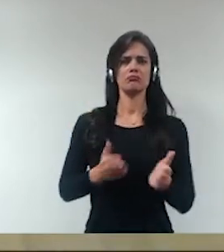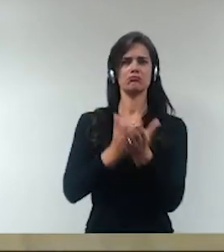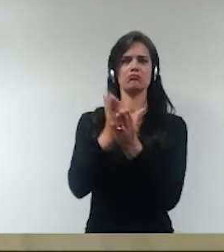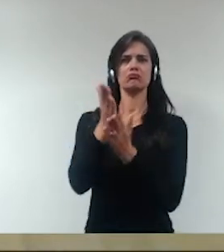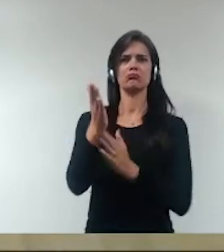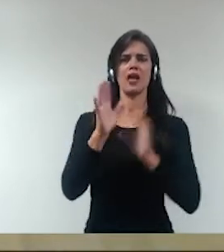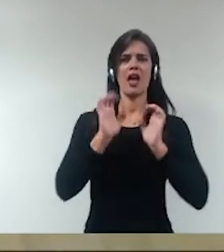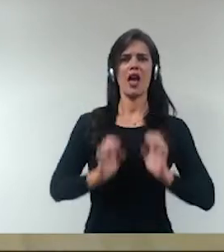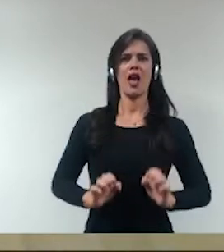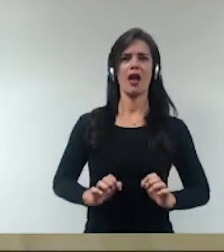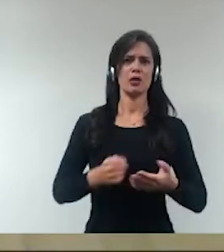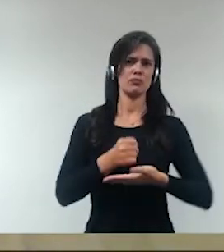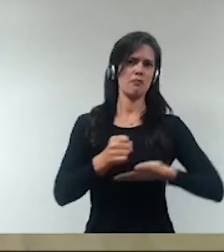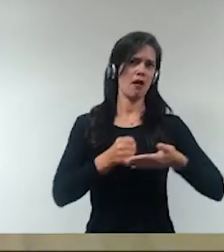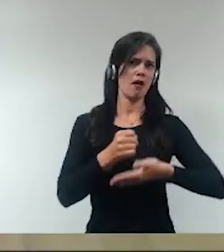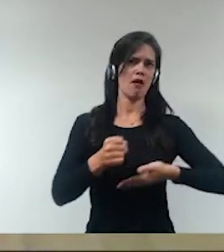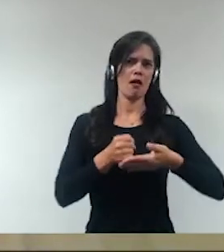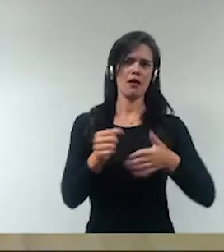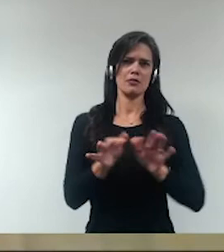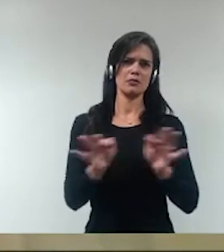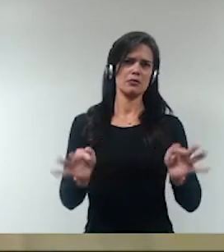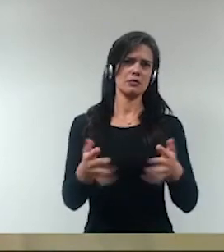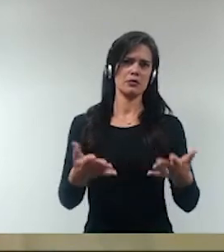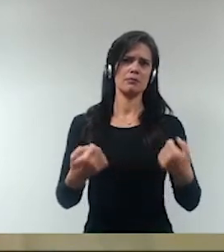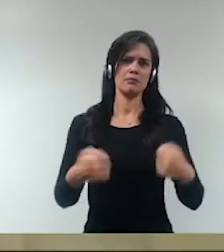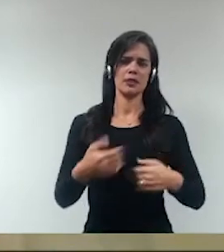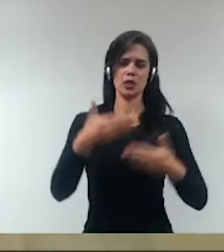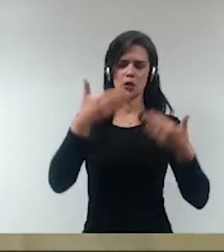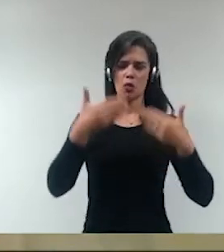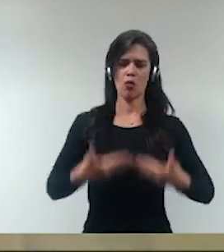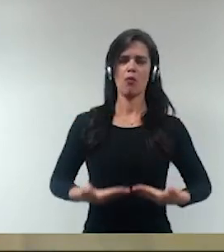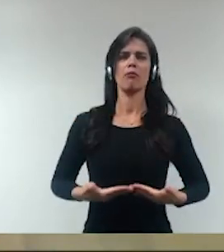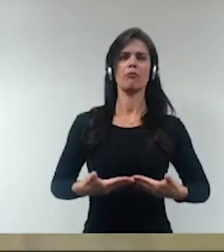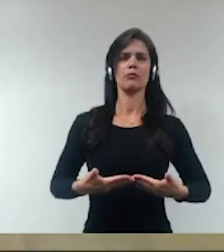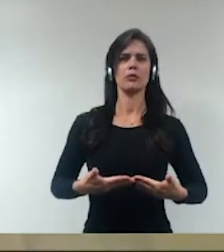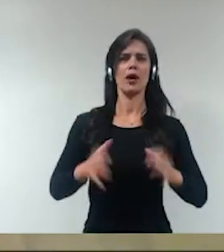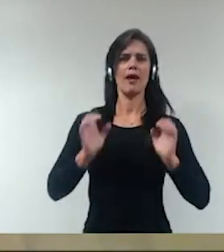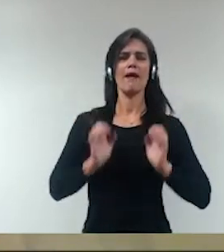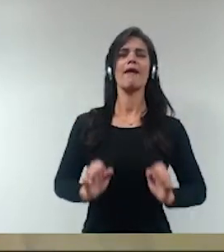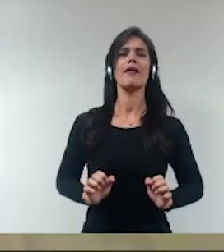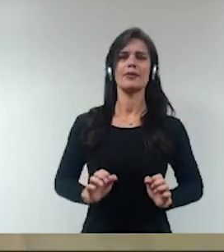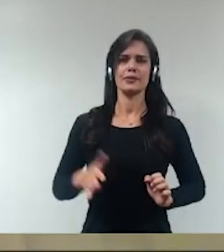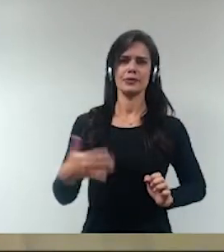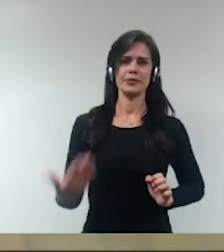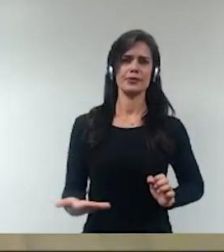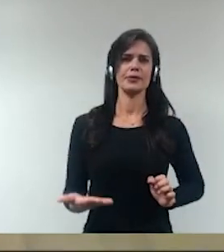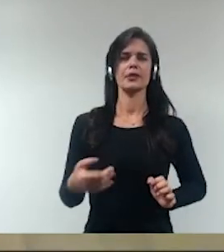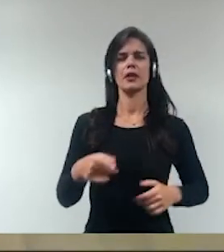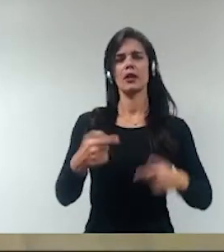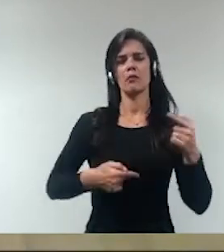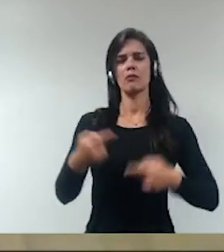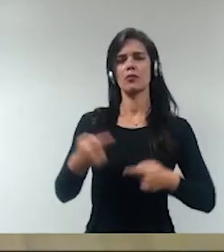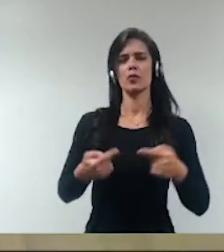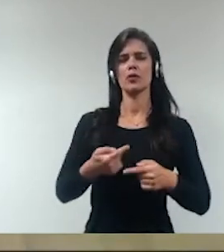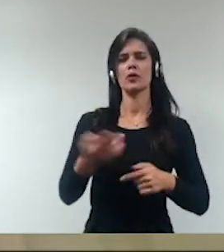padrões éticos mínimos, é se comportar dessa maneira. Então, é uma política em que busca esse tipo de comportamento.